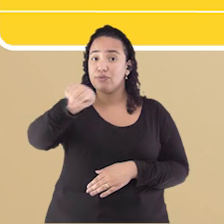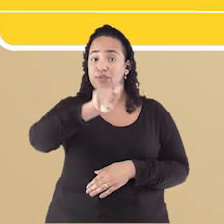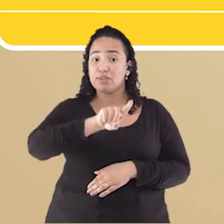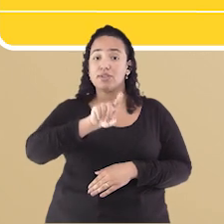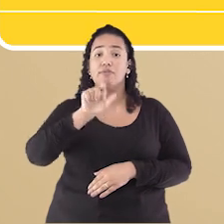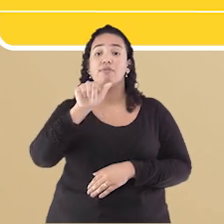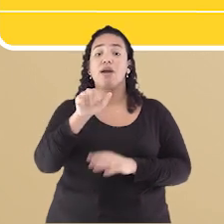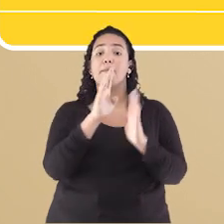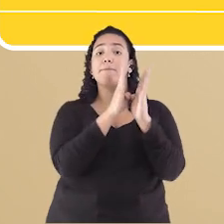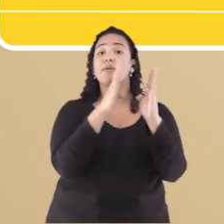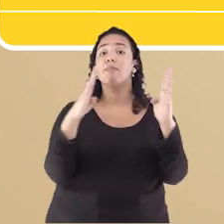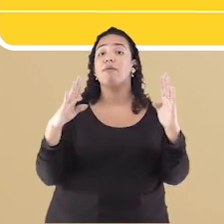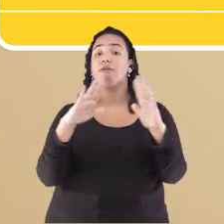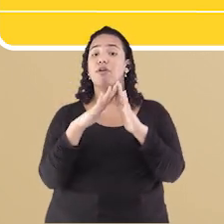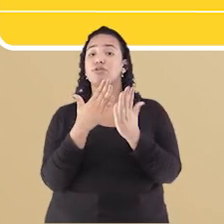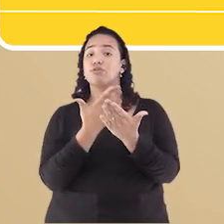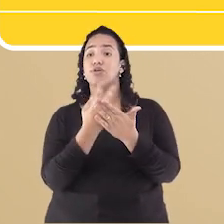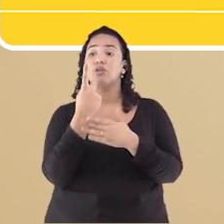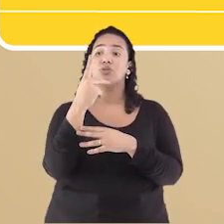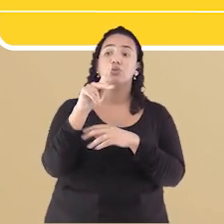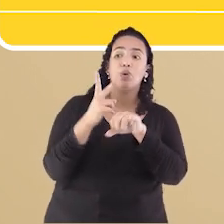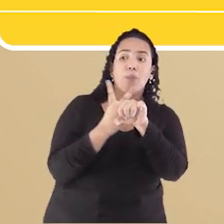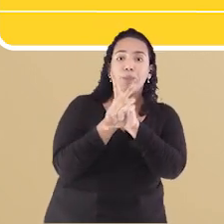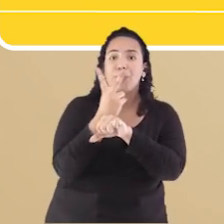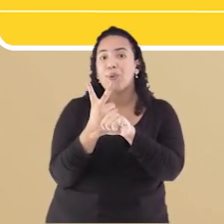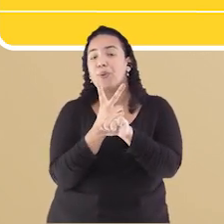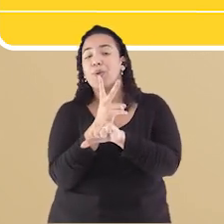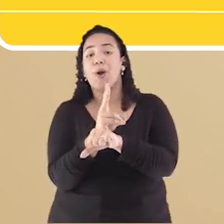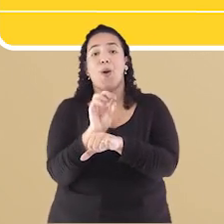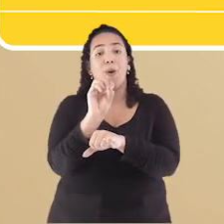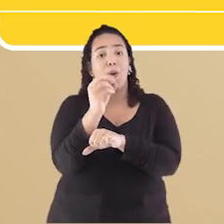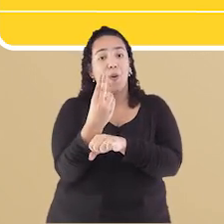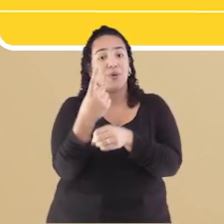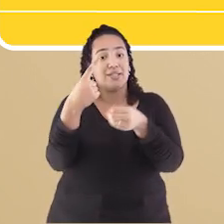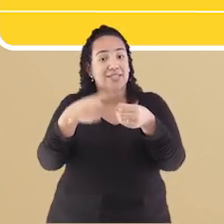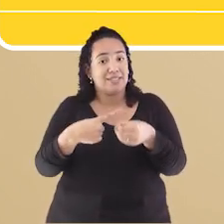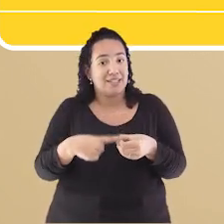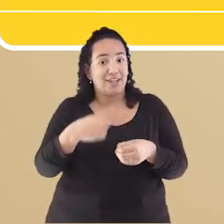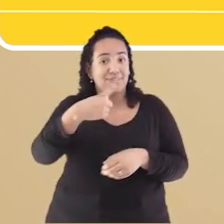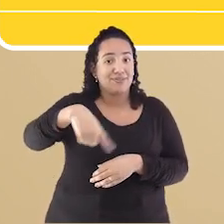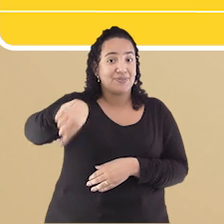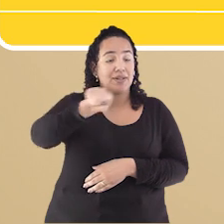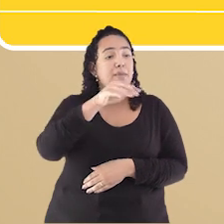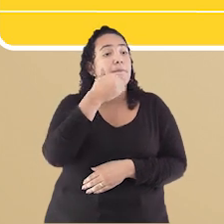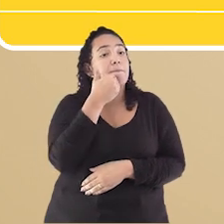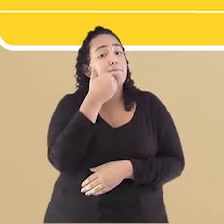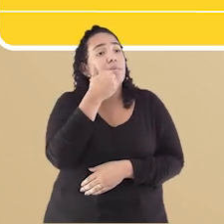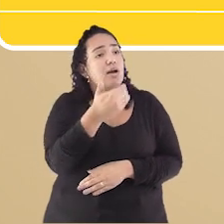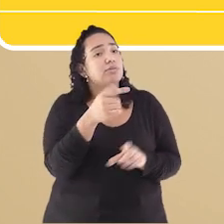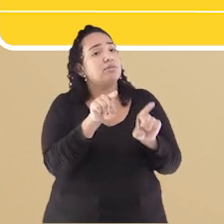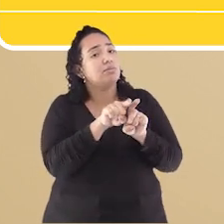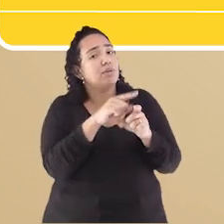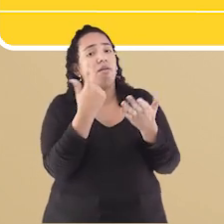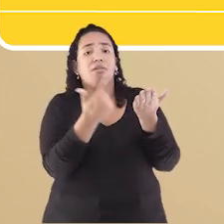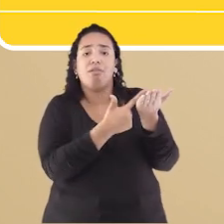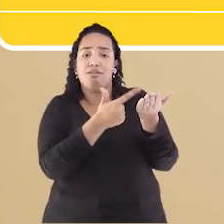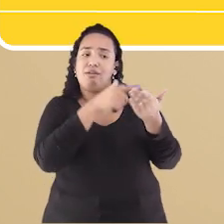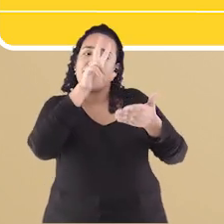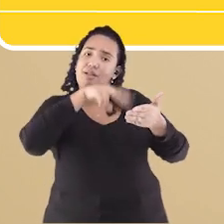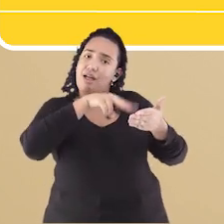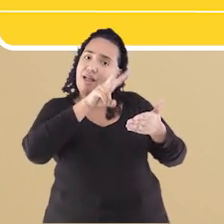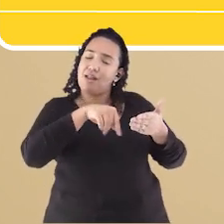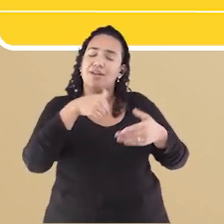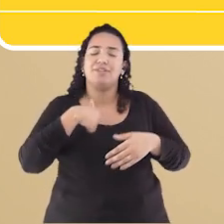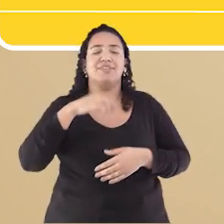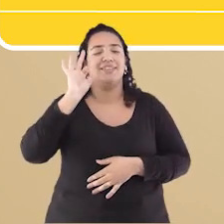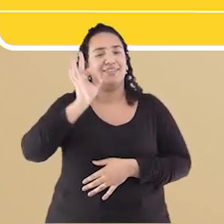quanto antes à biblioteca de sua escola ou de sua cidade E peça para lê-los também Tenho